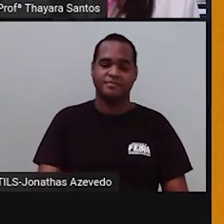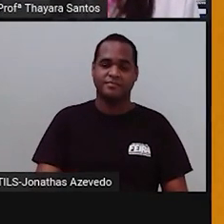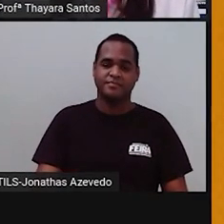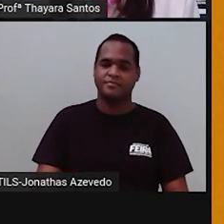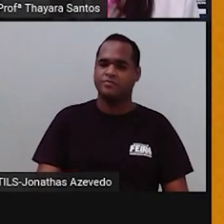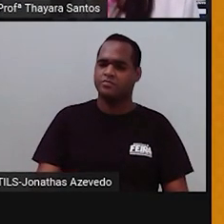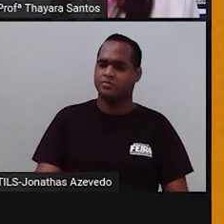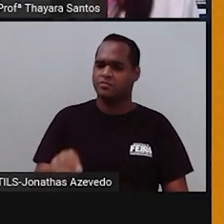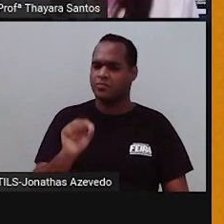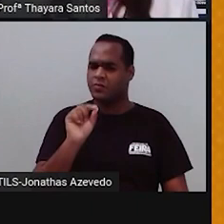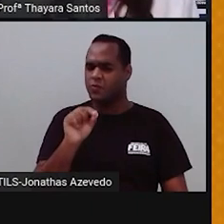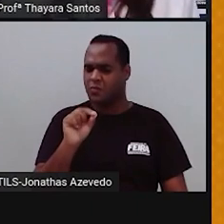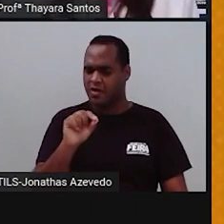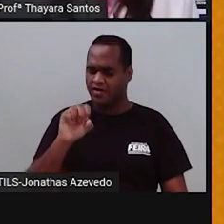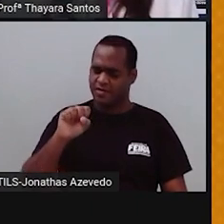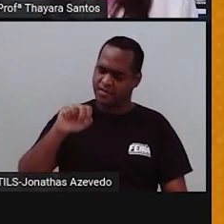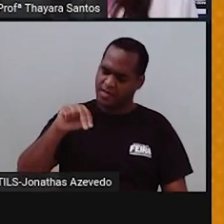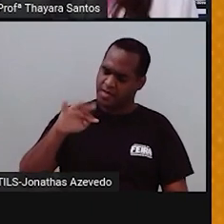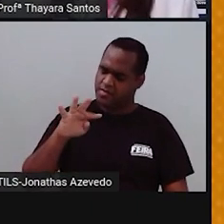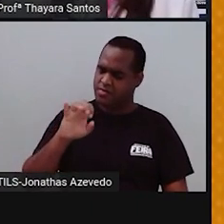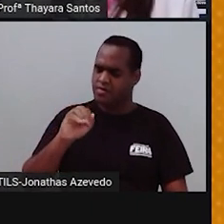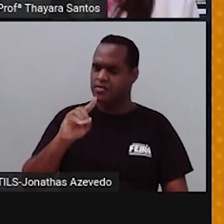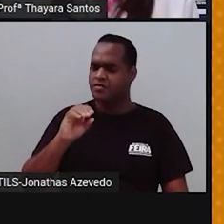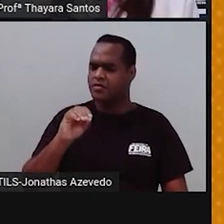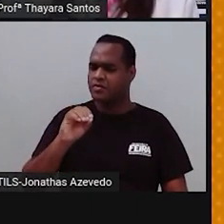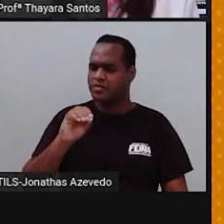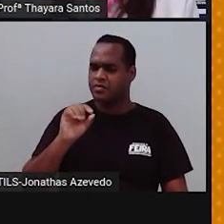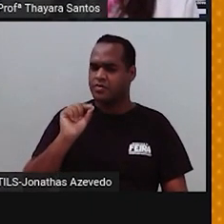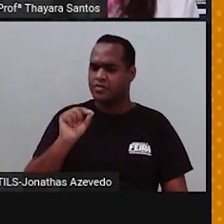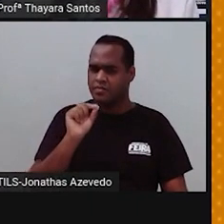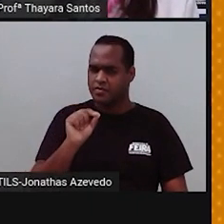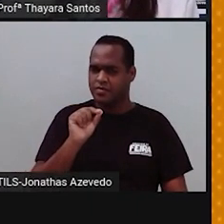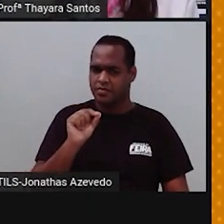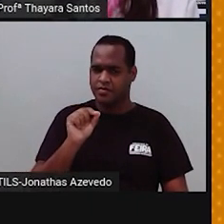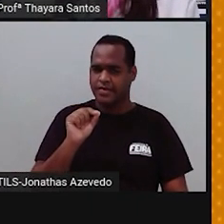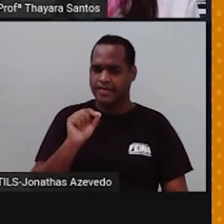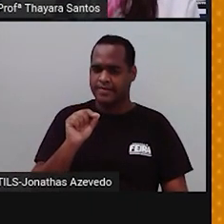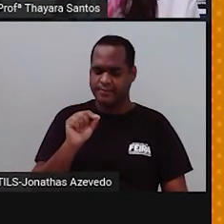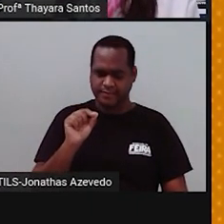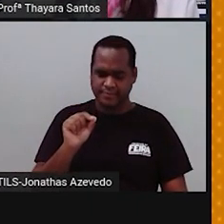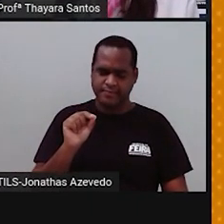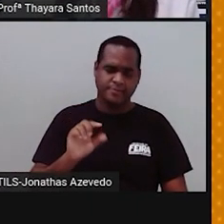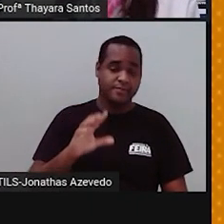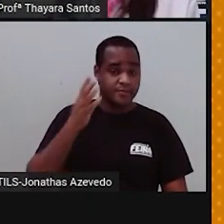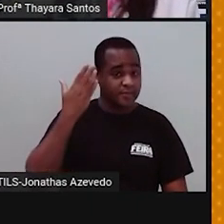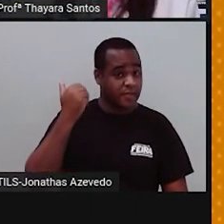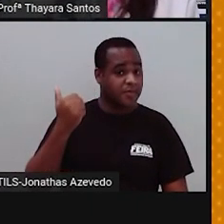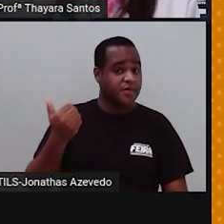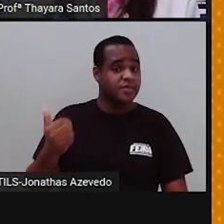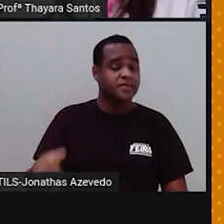E vocês já sabem aí do que é que eu estou falando? Quando a gente fala os sentidos, a gente está falando sobre o que, na verdade?